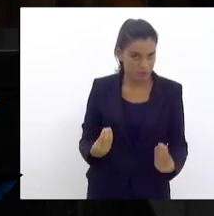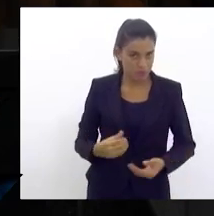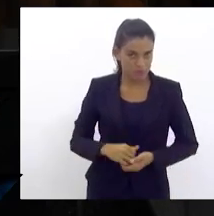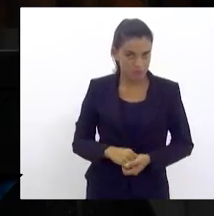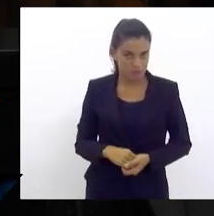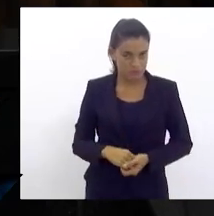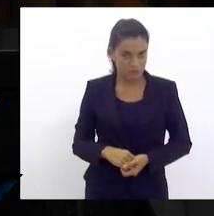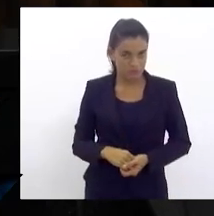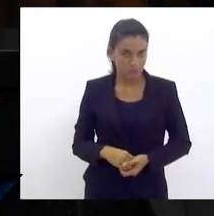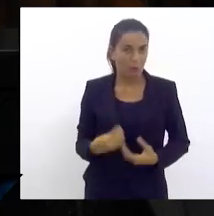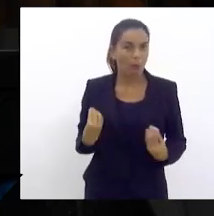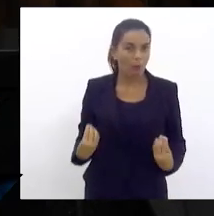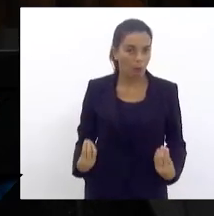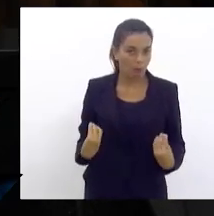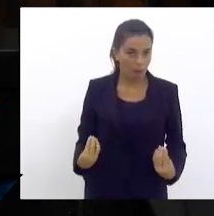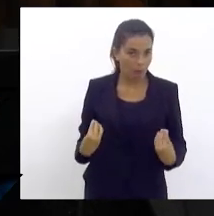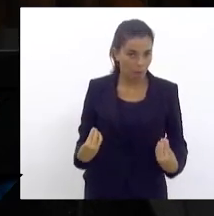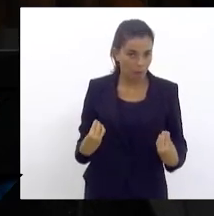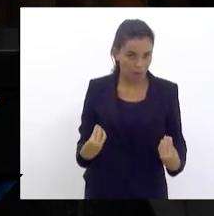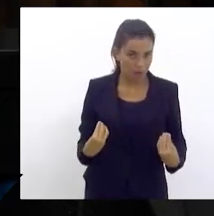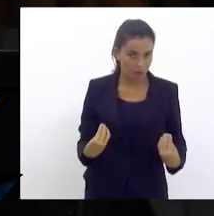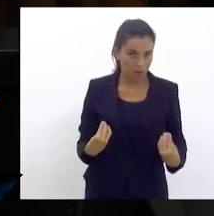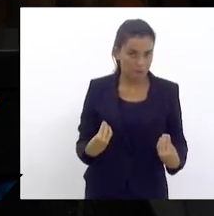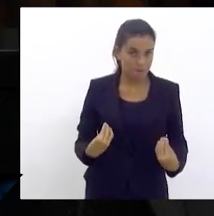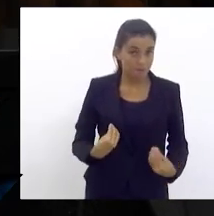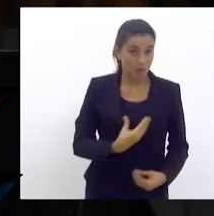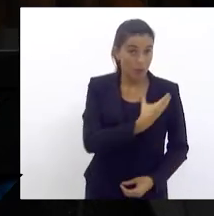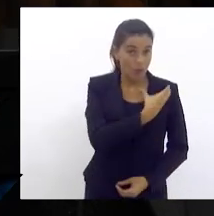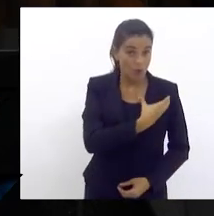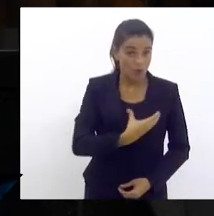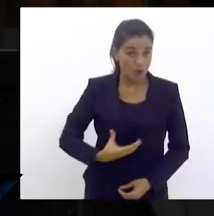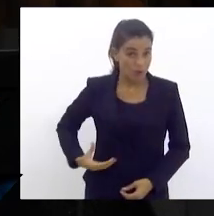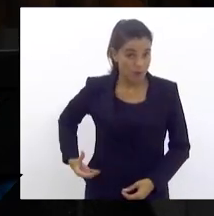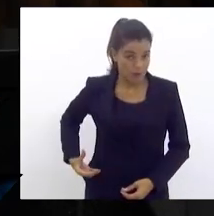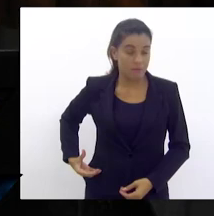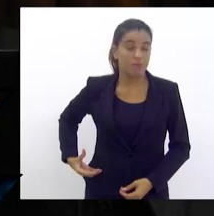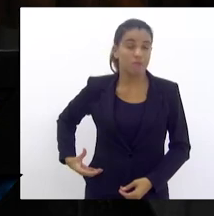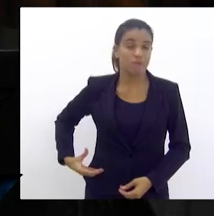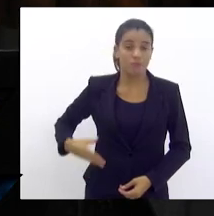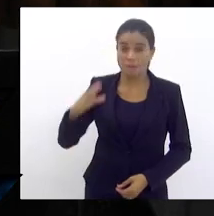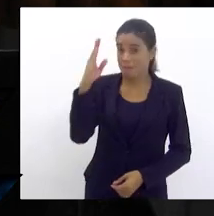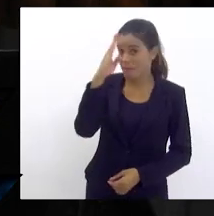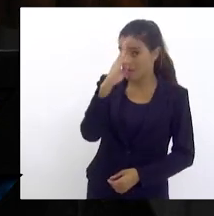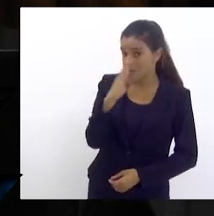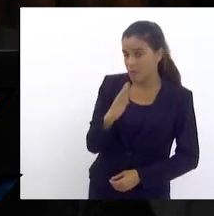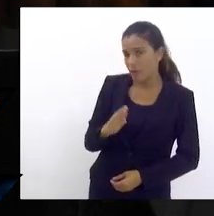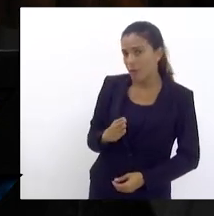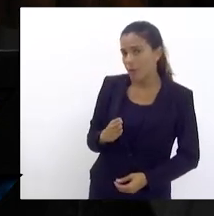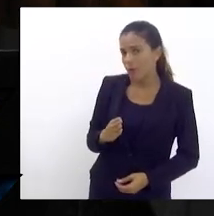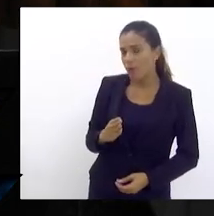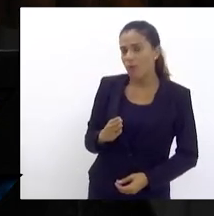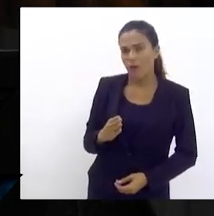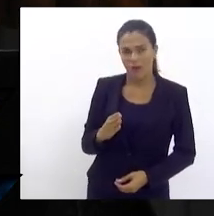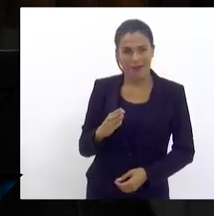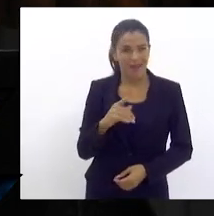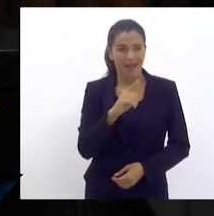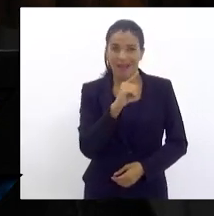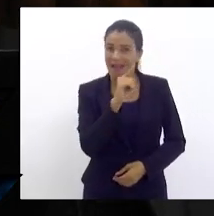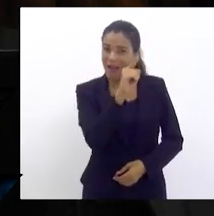Desde quando na República Federativa do Brasil cabe à união